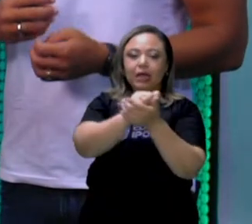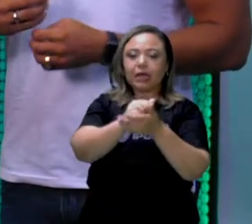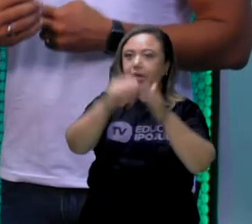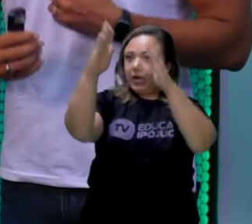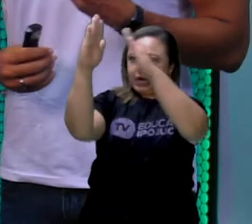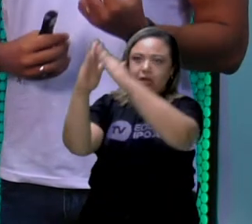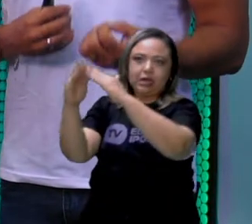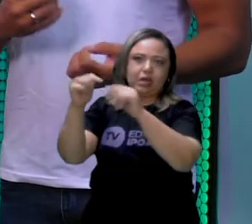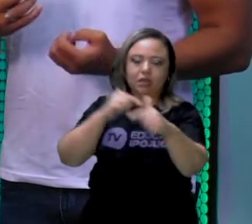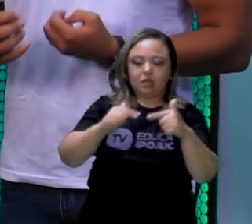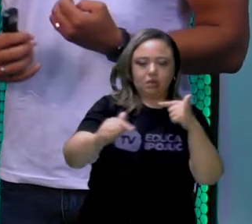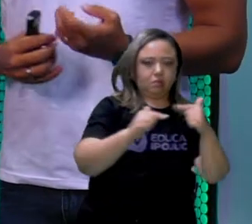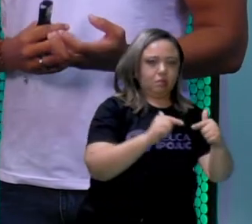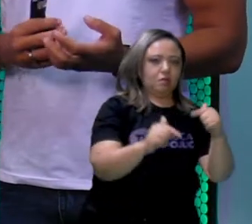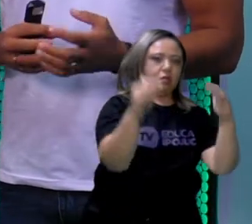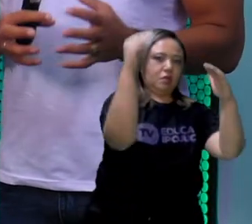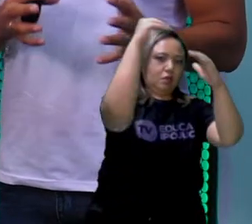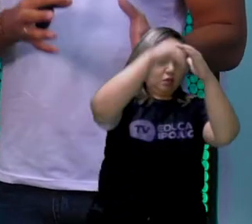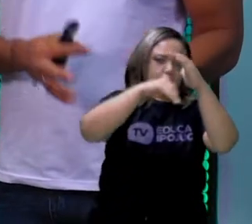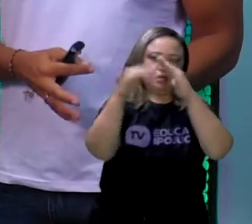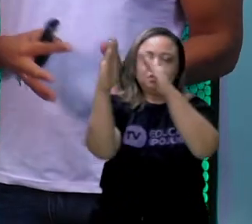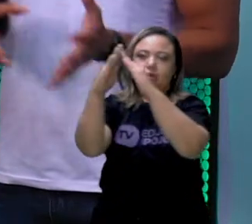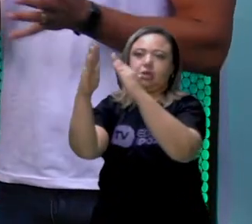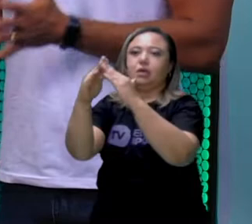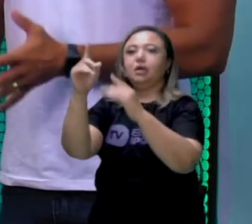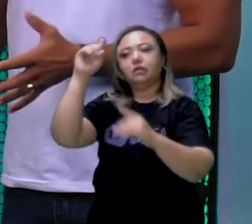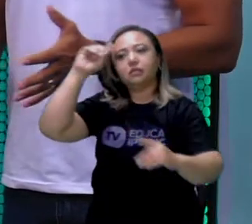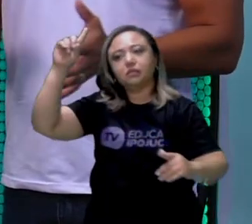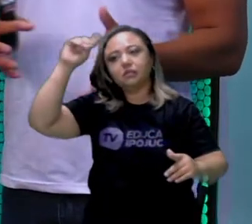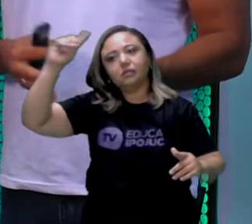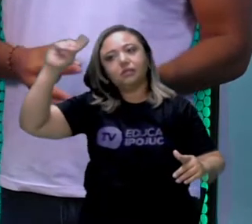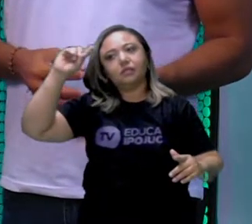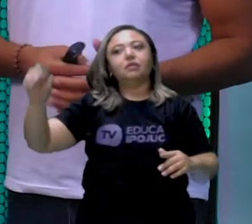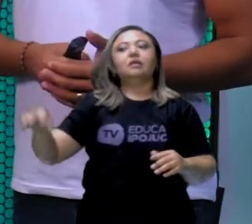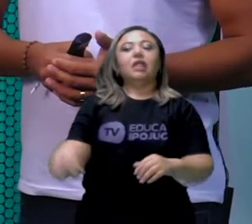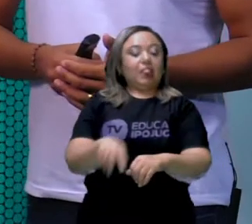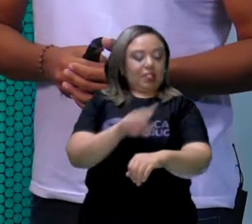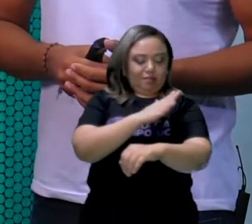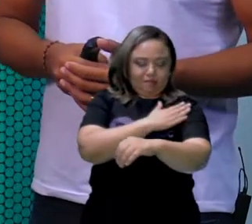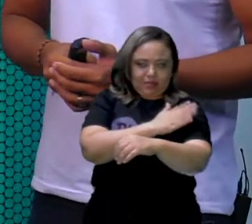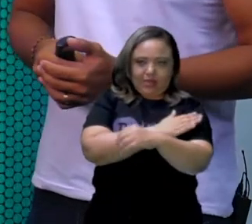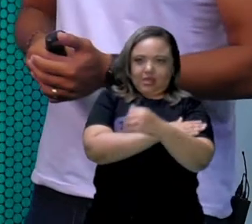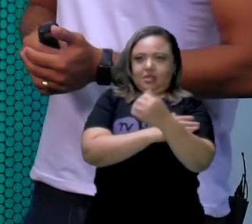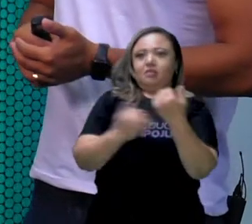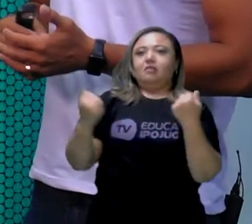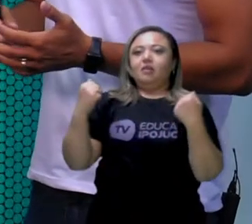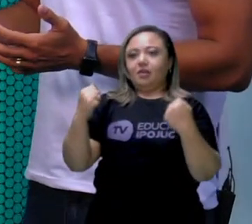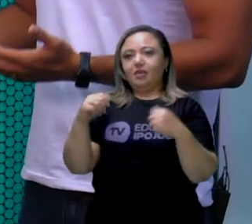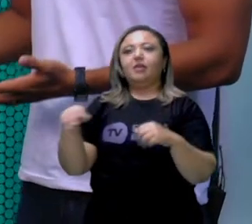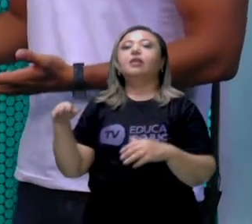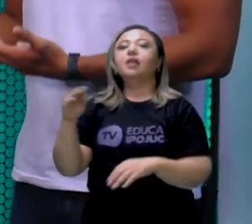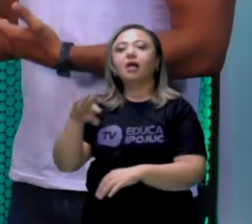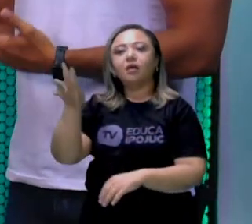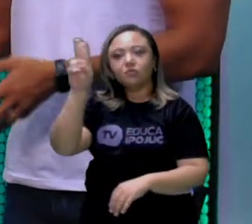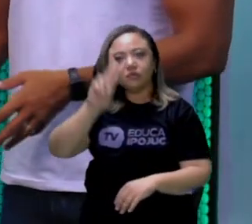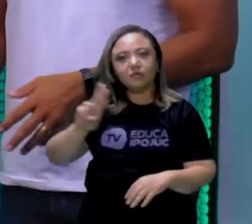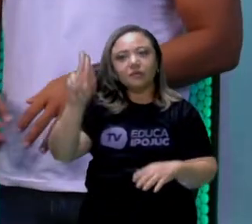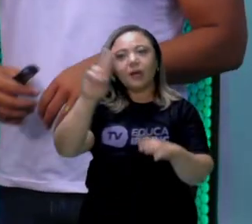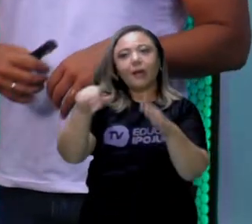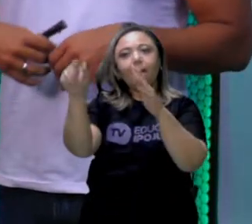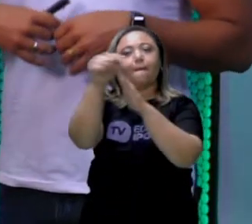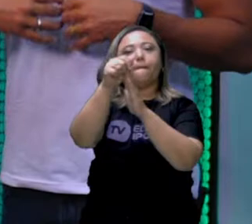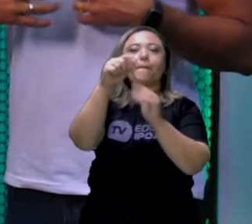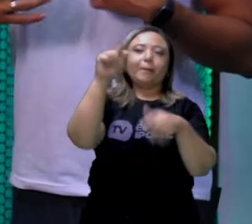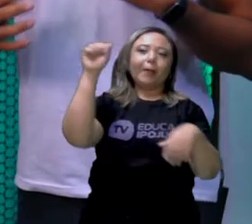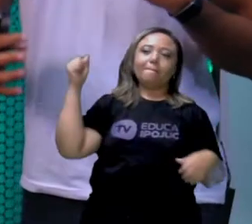domésticas que vão ser realizadas ali no dia a dia, elas geram sim um gasto energético. Atividades voltadas para